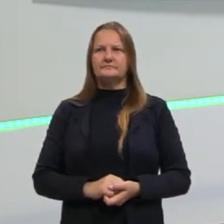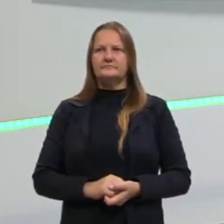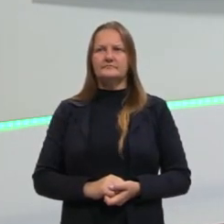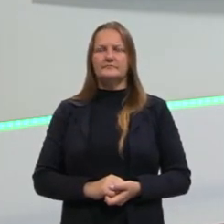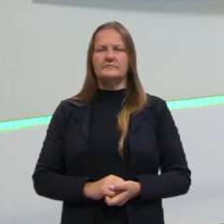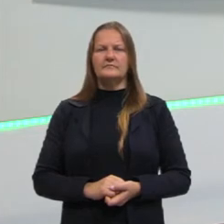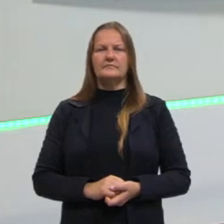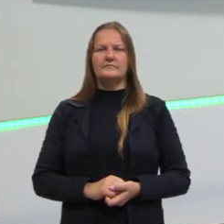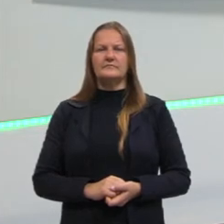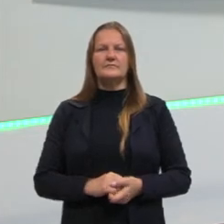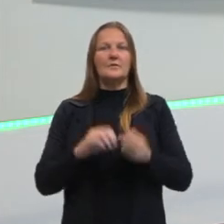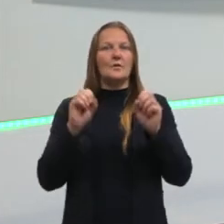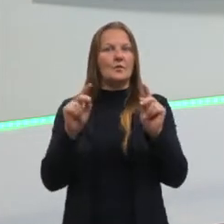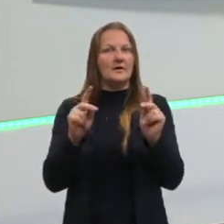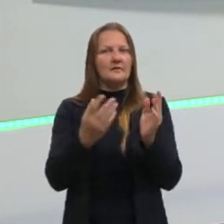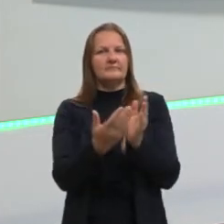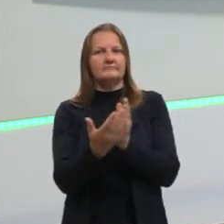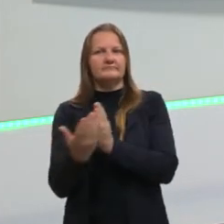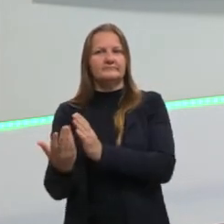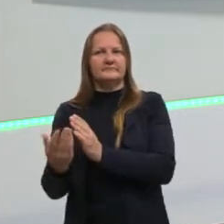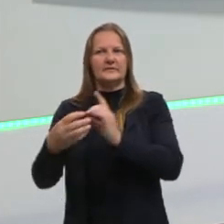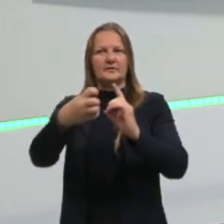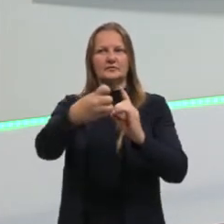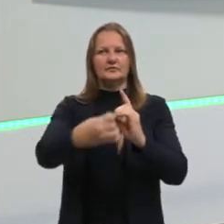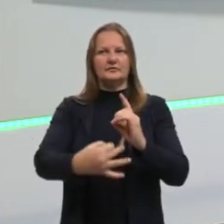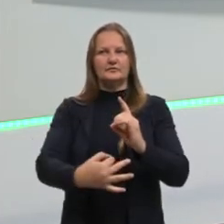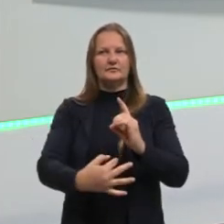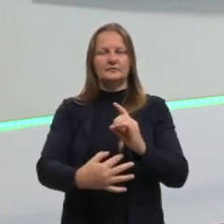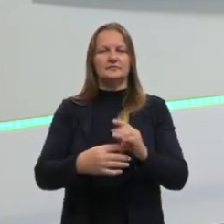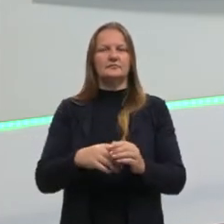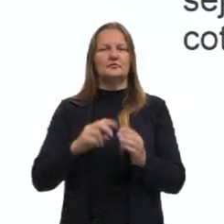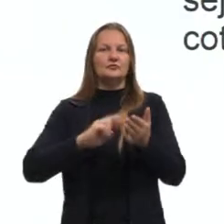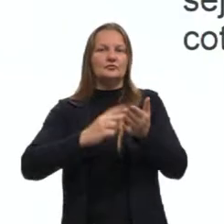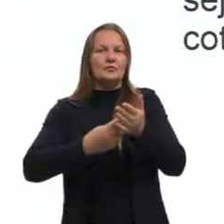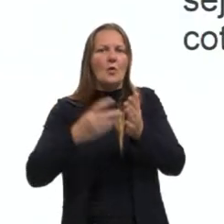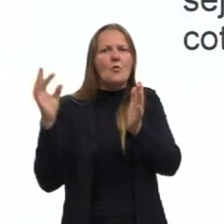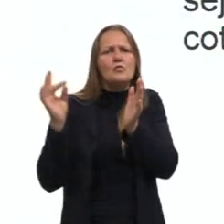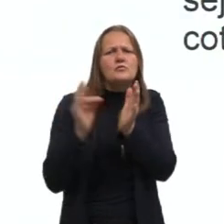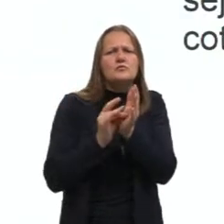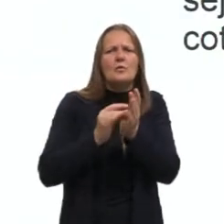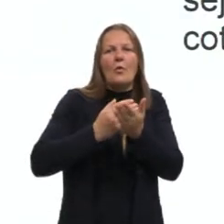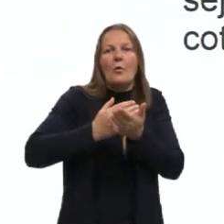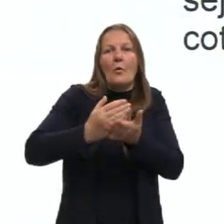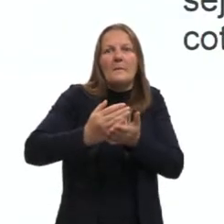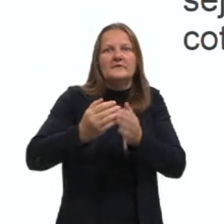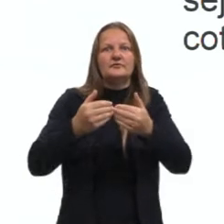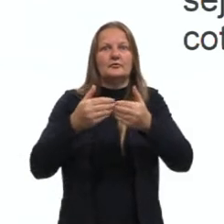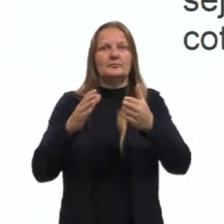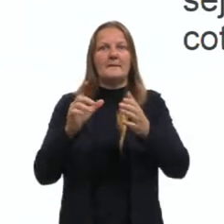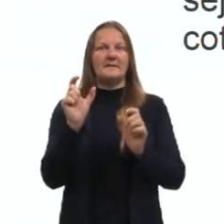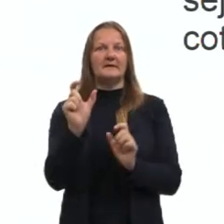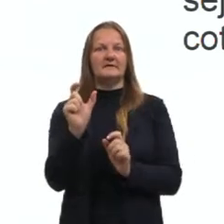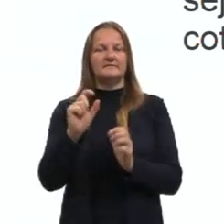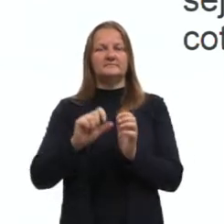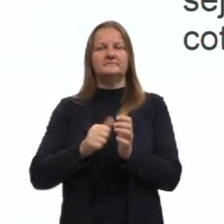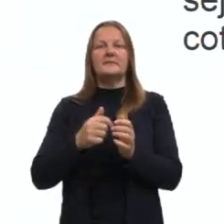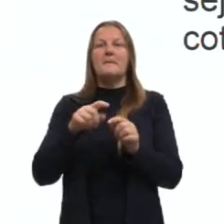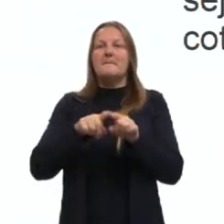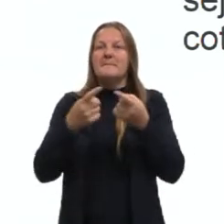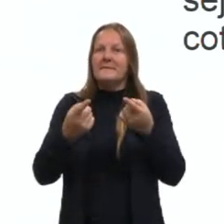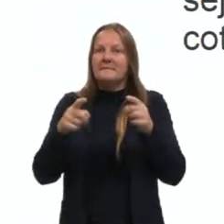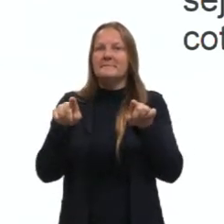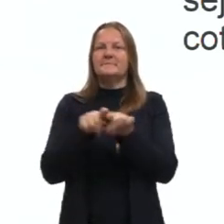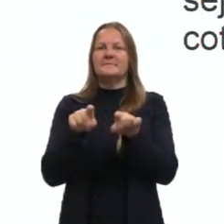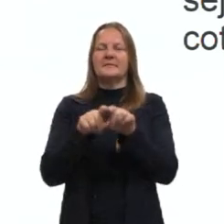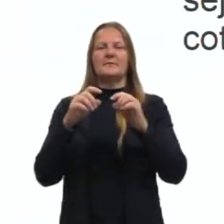Ok, aquela é uma definição pensando aí no significado original da nossa palavra crônica. Mas a gente também